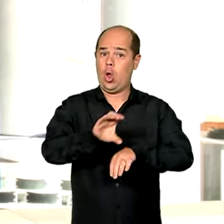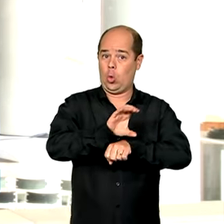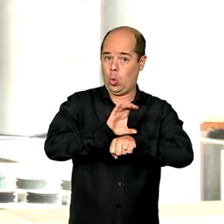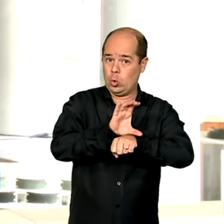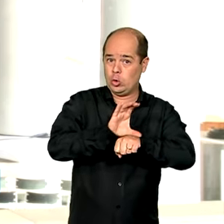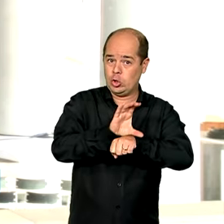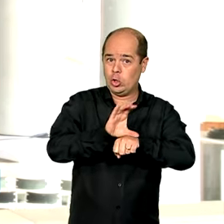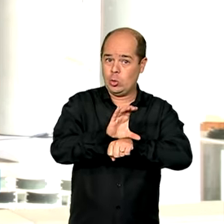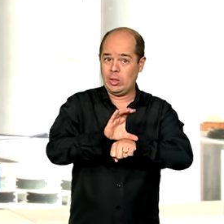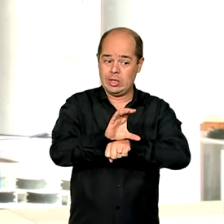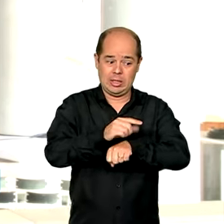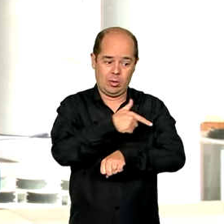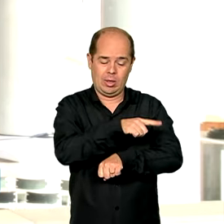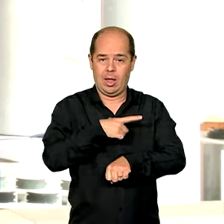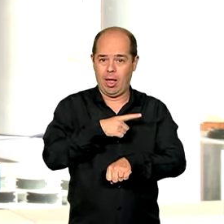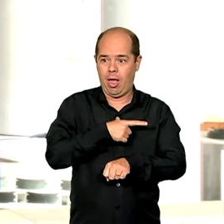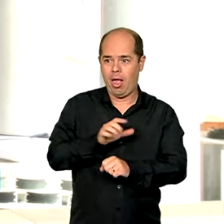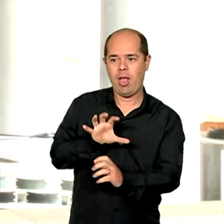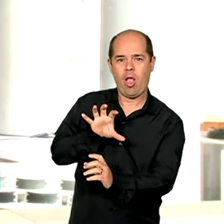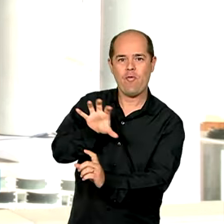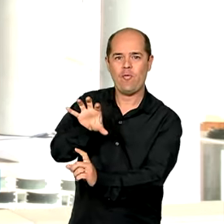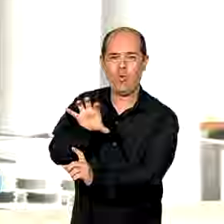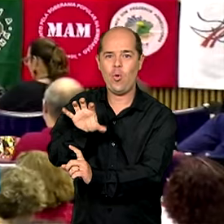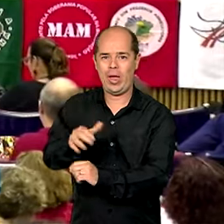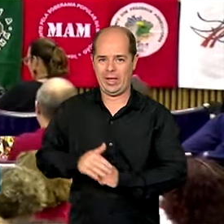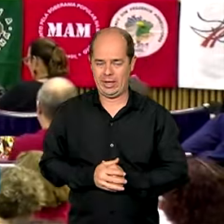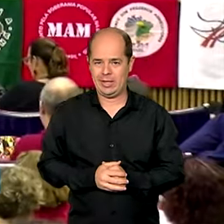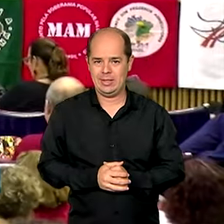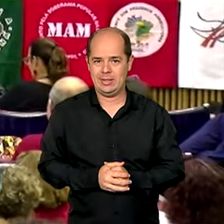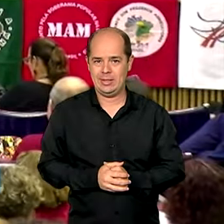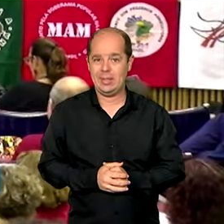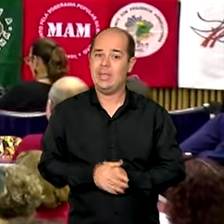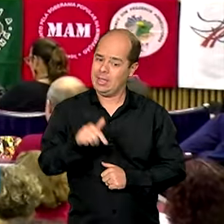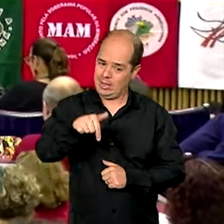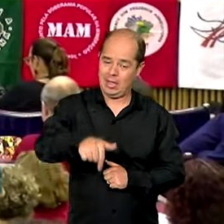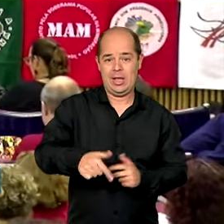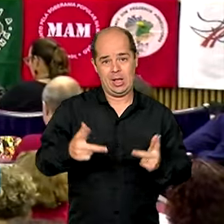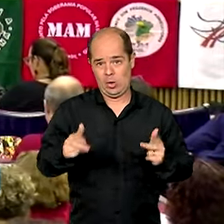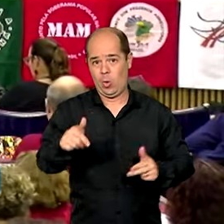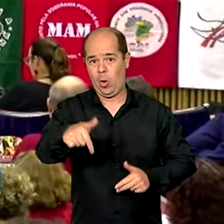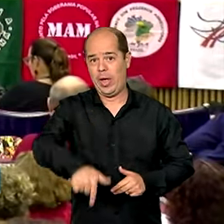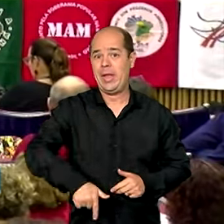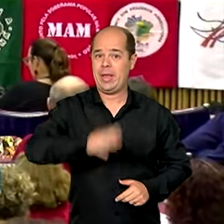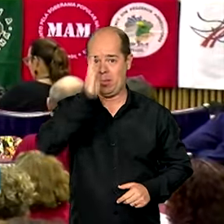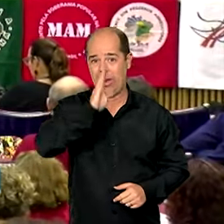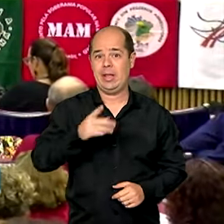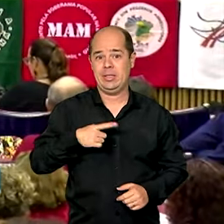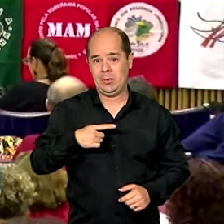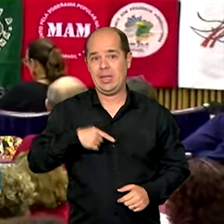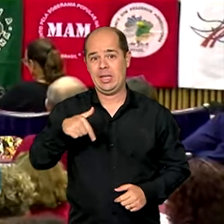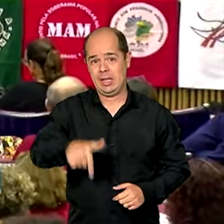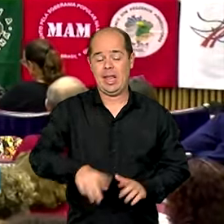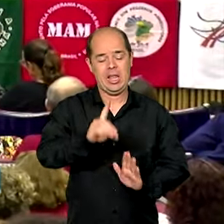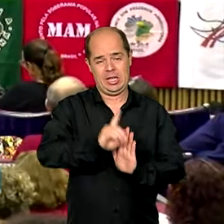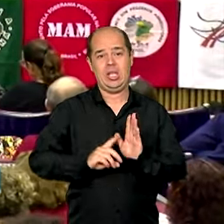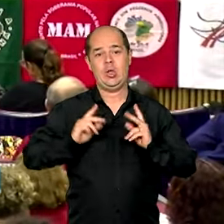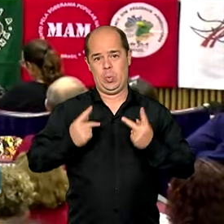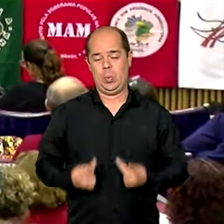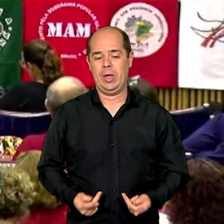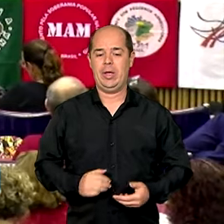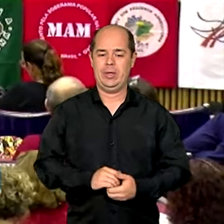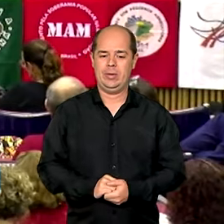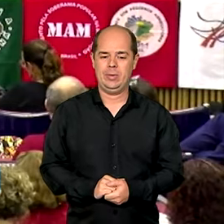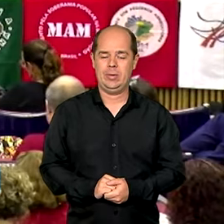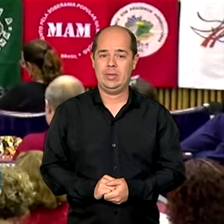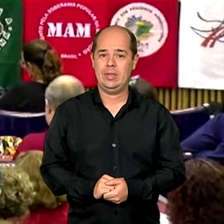que estabelece a prevalência dos direitos humanos. E para celebrar os 75 anos deste importante marco